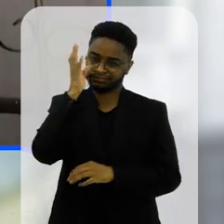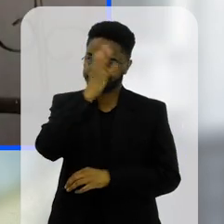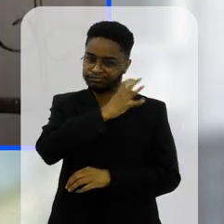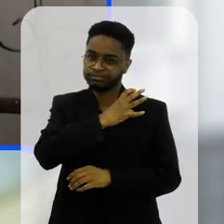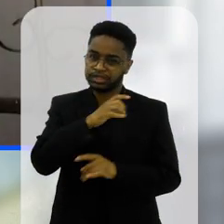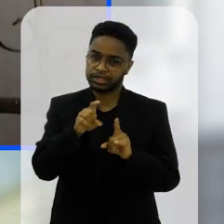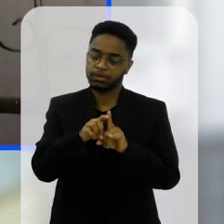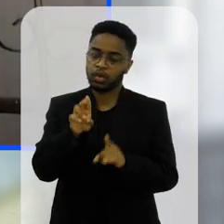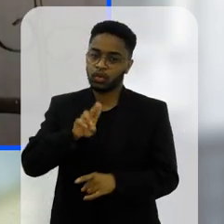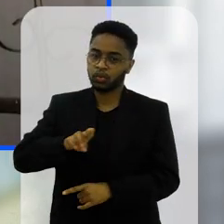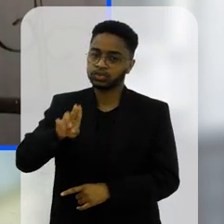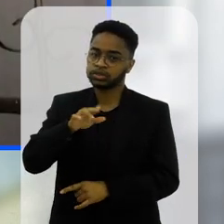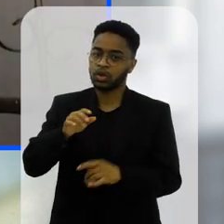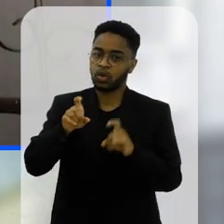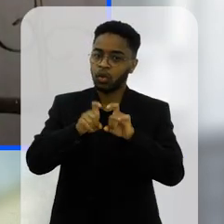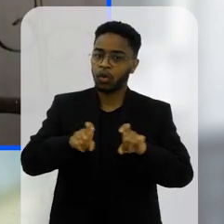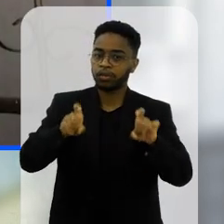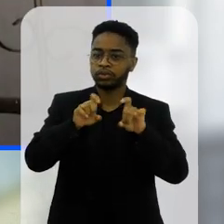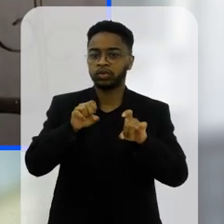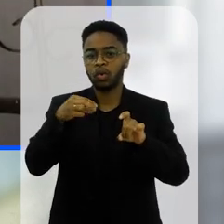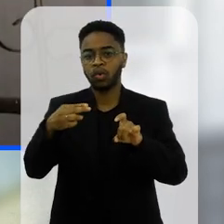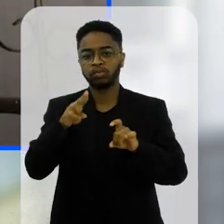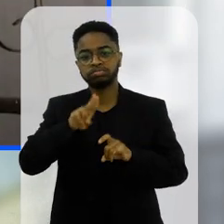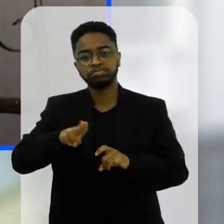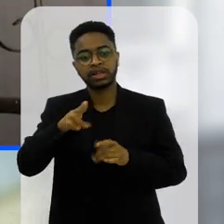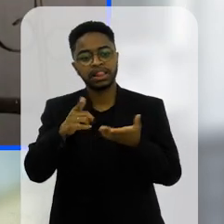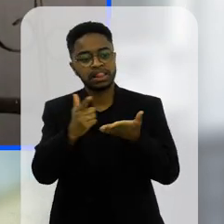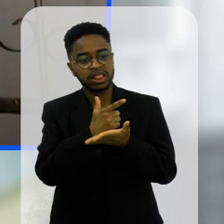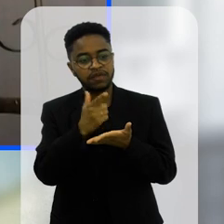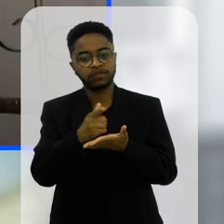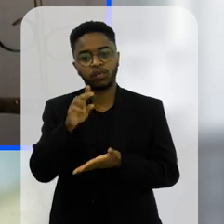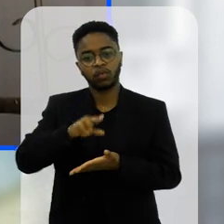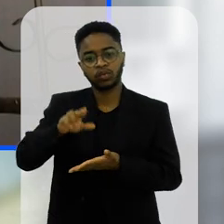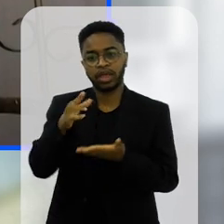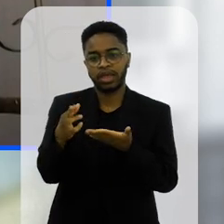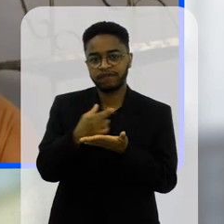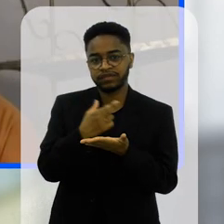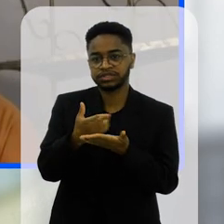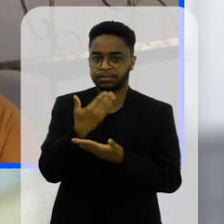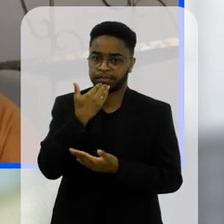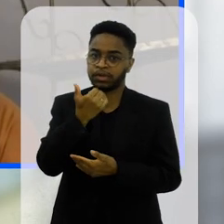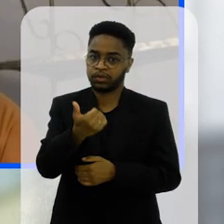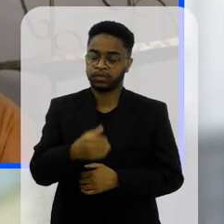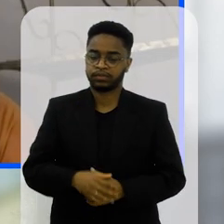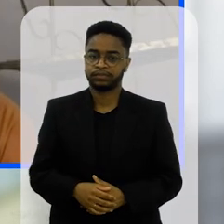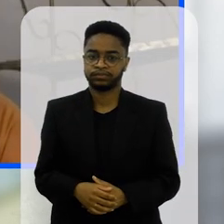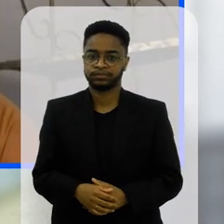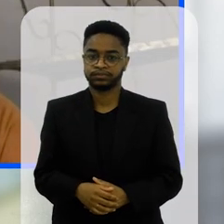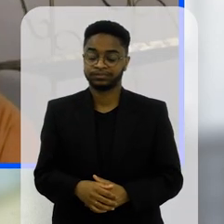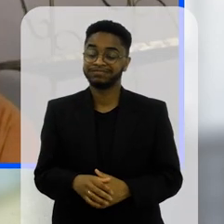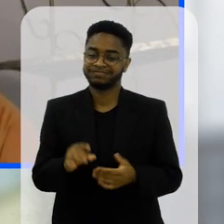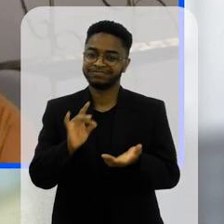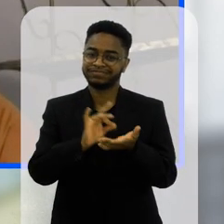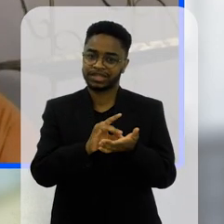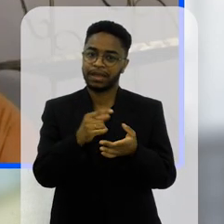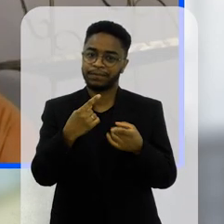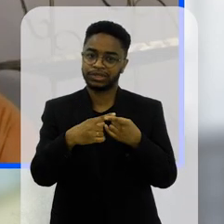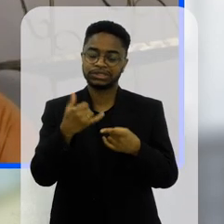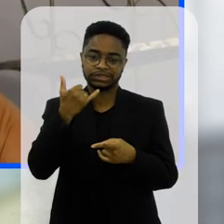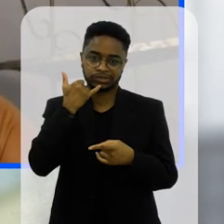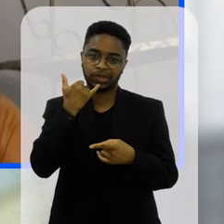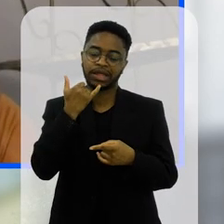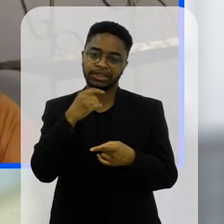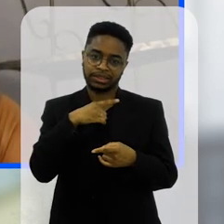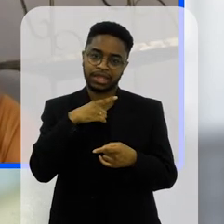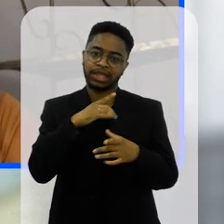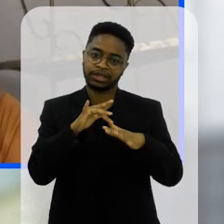distração e fazer uso do computador ou até mesmo de um livro revista quando é necessário o celular ele tem isso